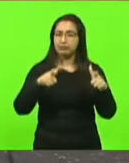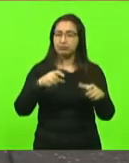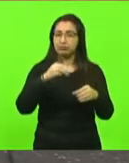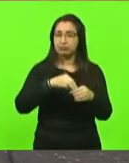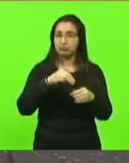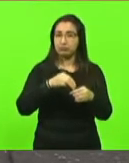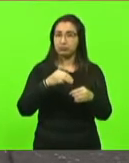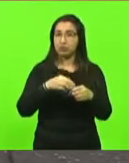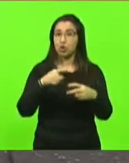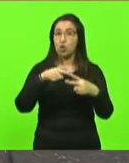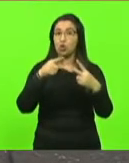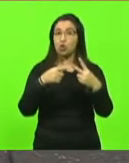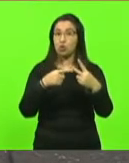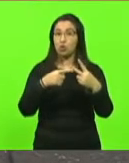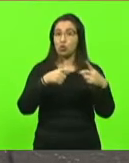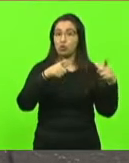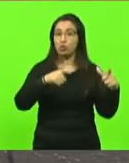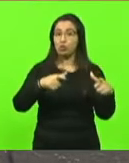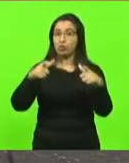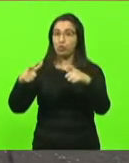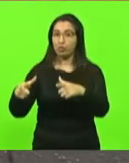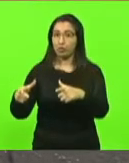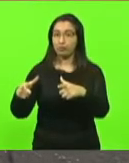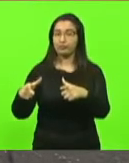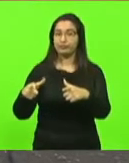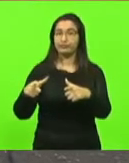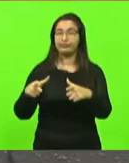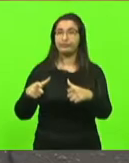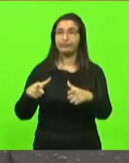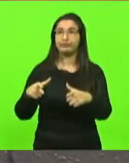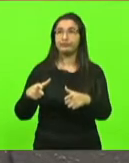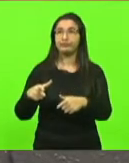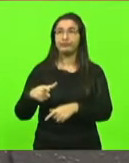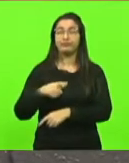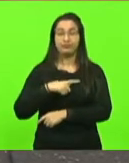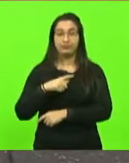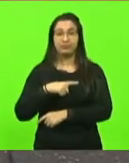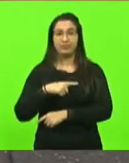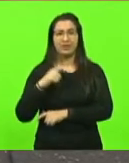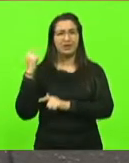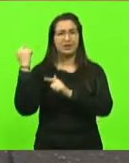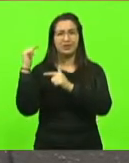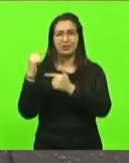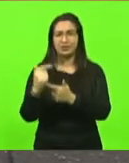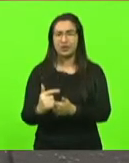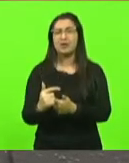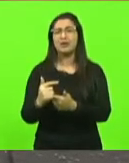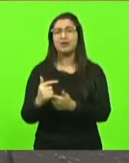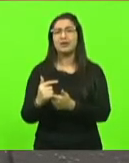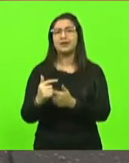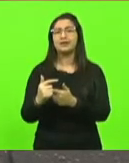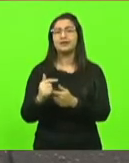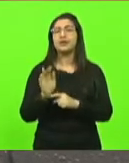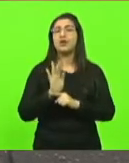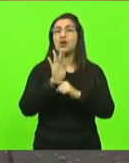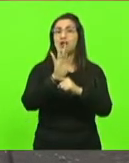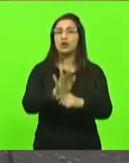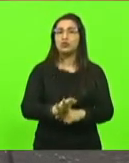unidades fabris, além de geração de energia,